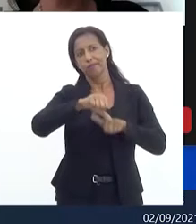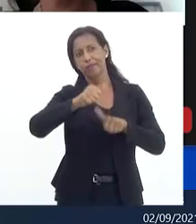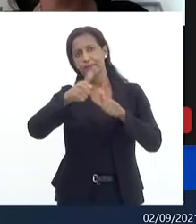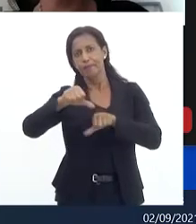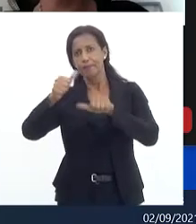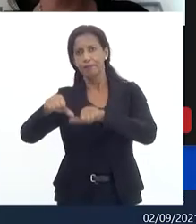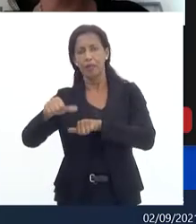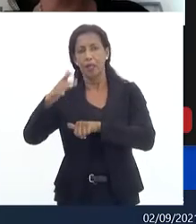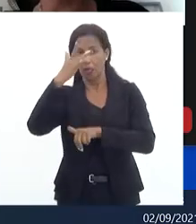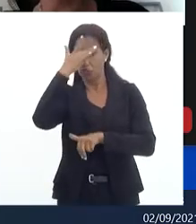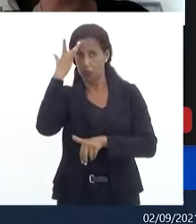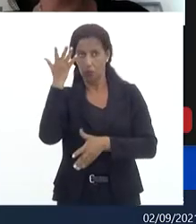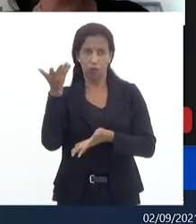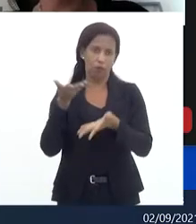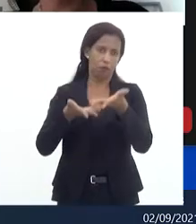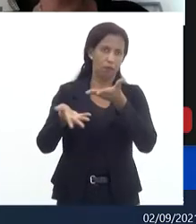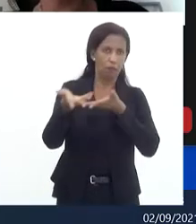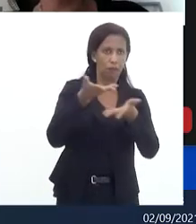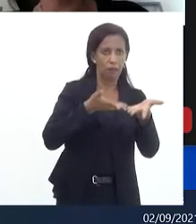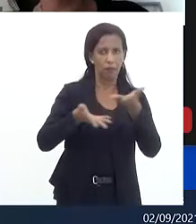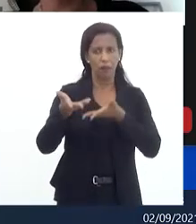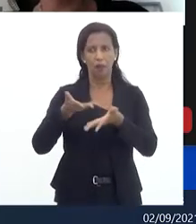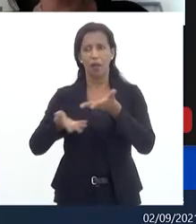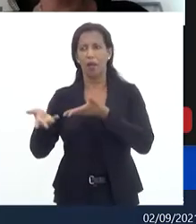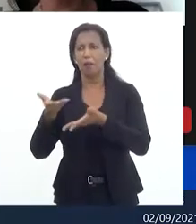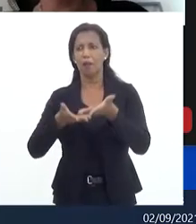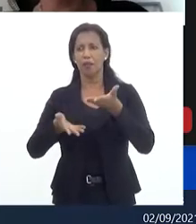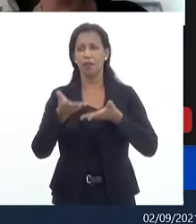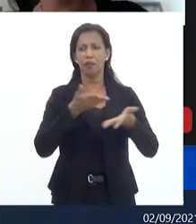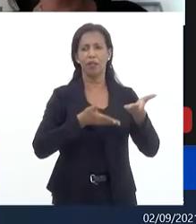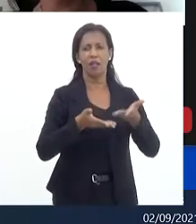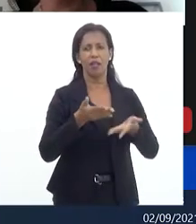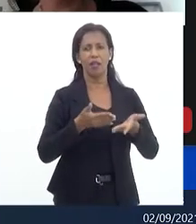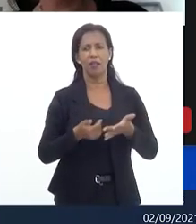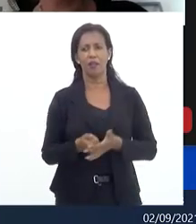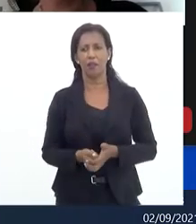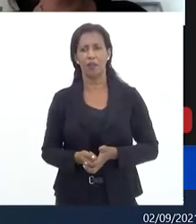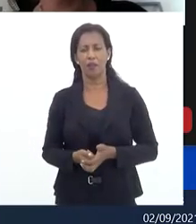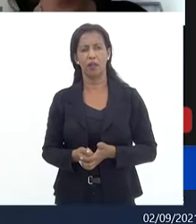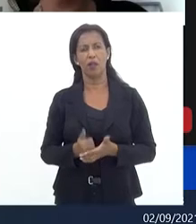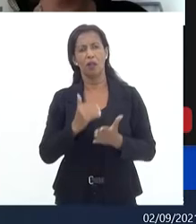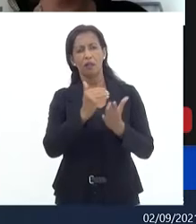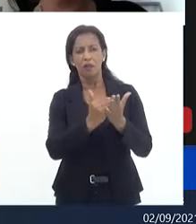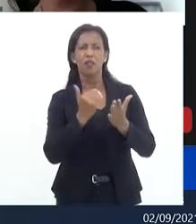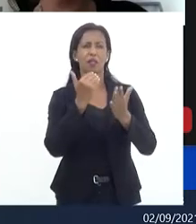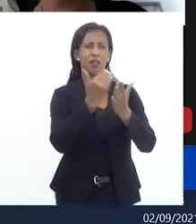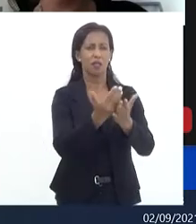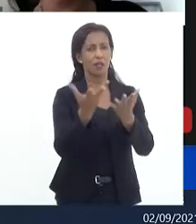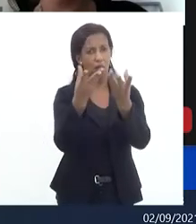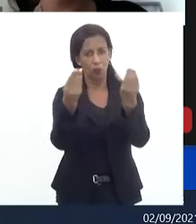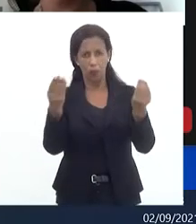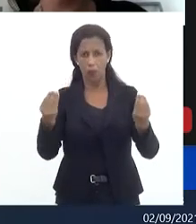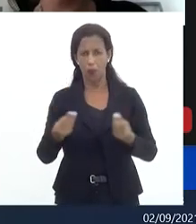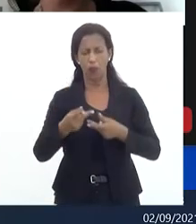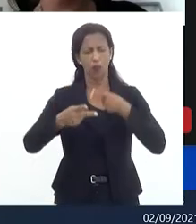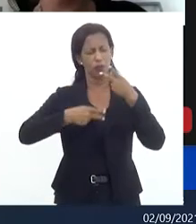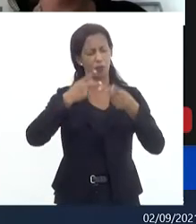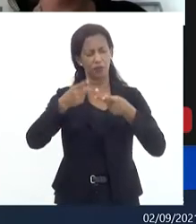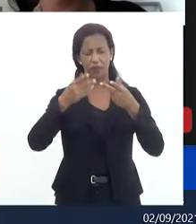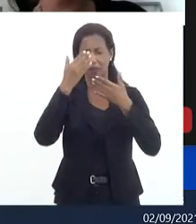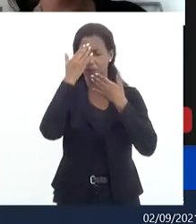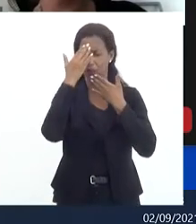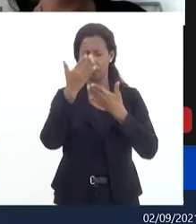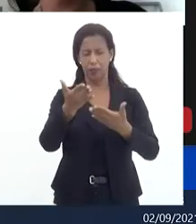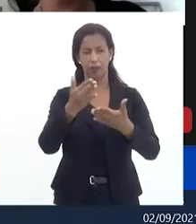pessoas que vão participar são pessoas corretas que vão acrescentar e vocês acrescentaram muito muito obrigado